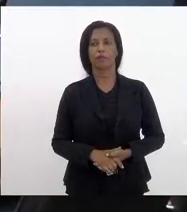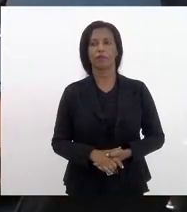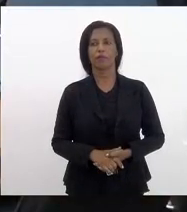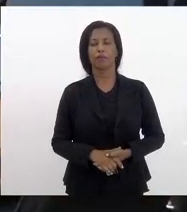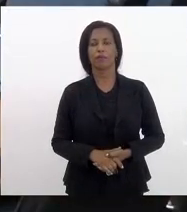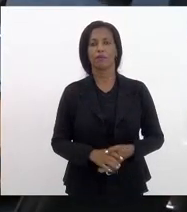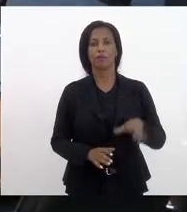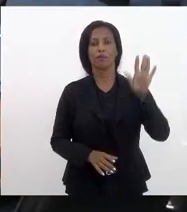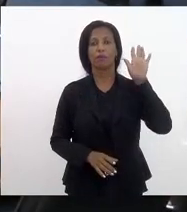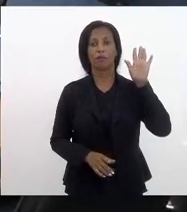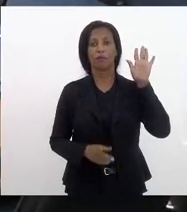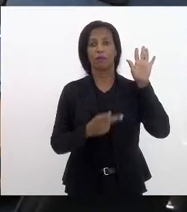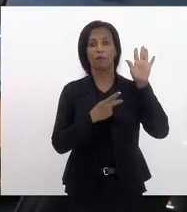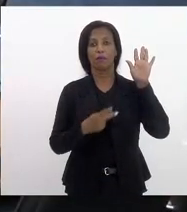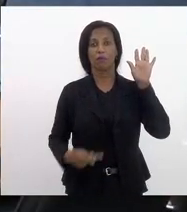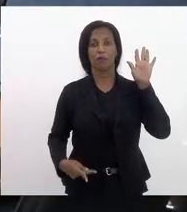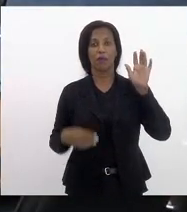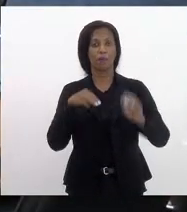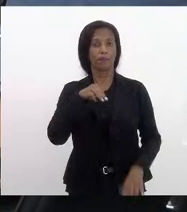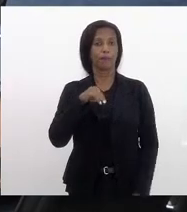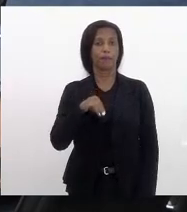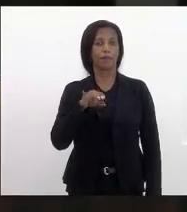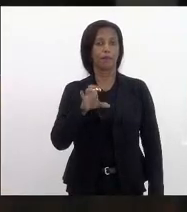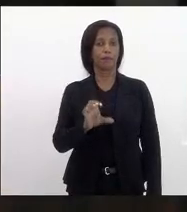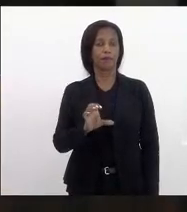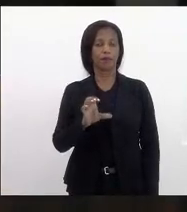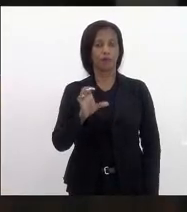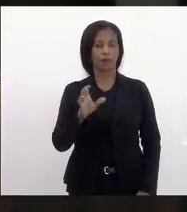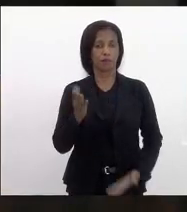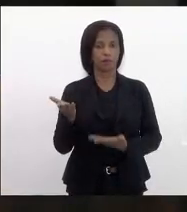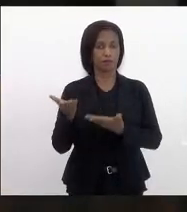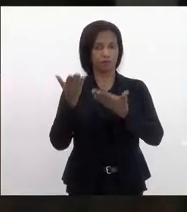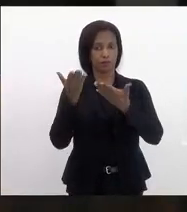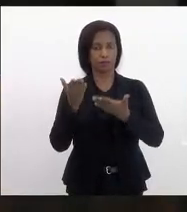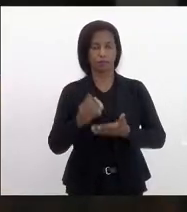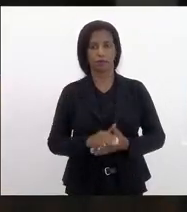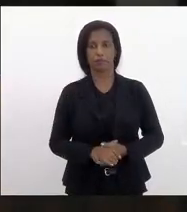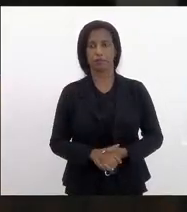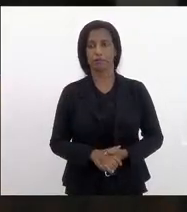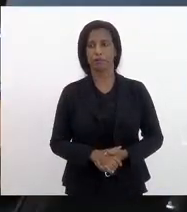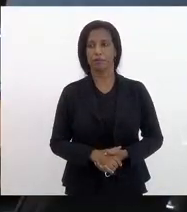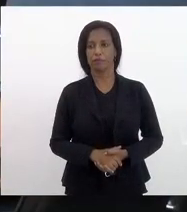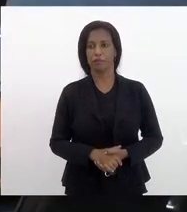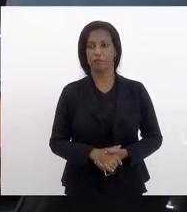desculpe, para discutir. Para discutir. Para discutir, nobre deputado Carlos Mink.